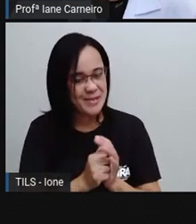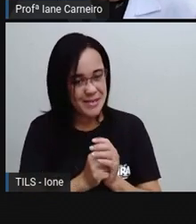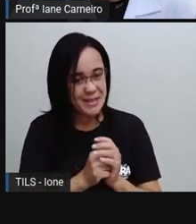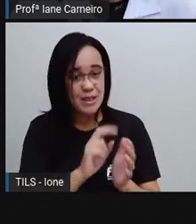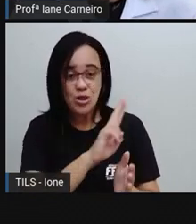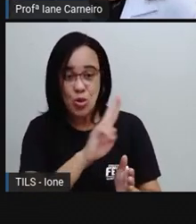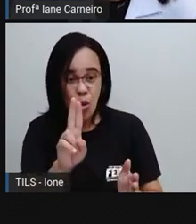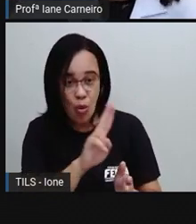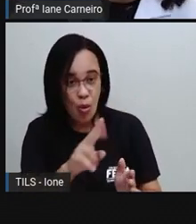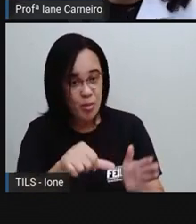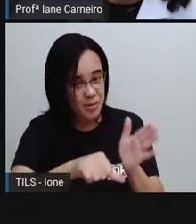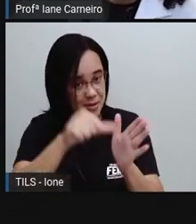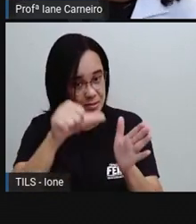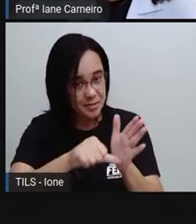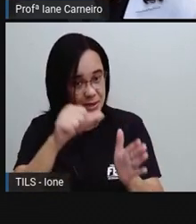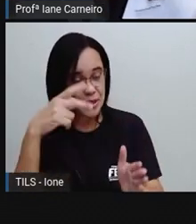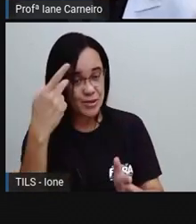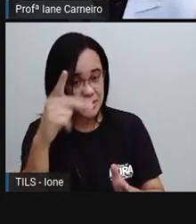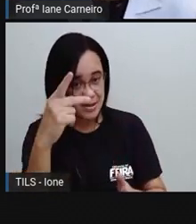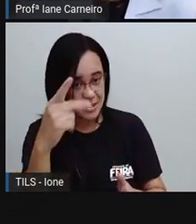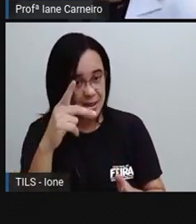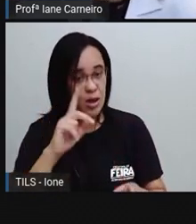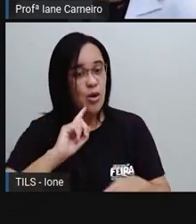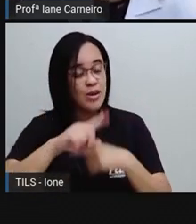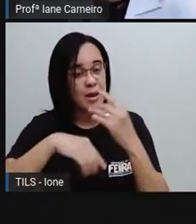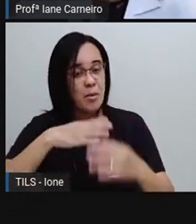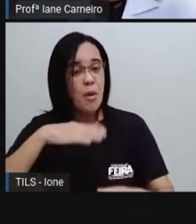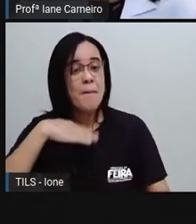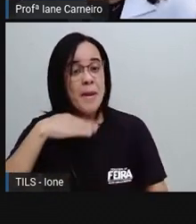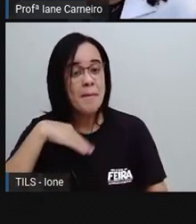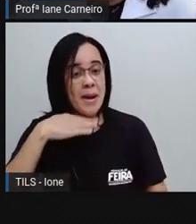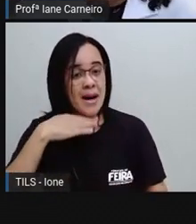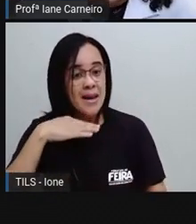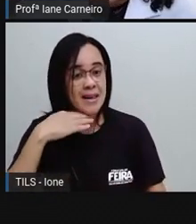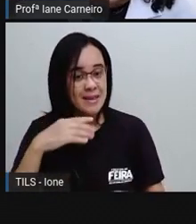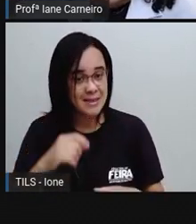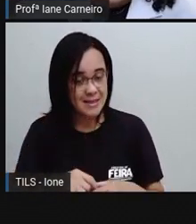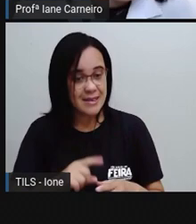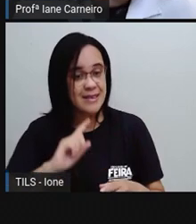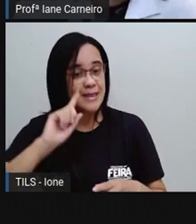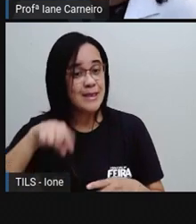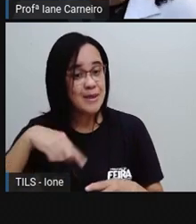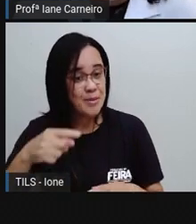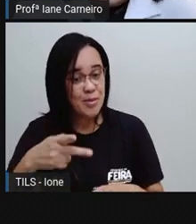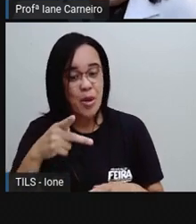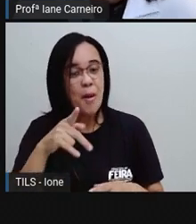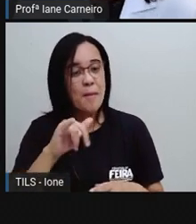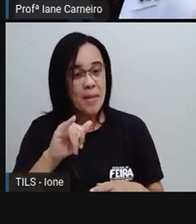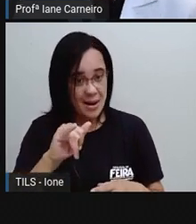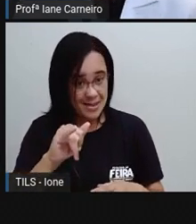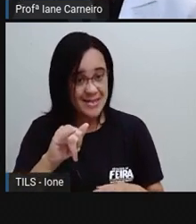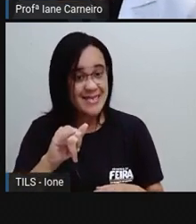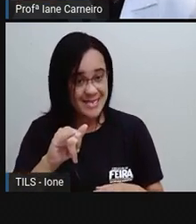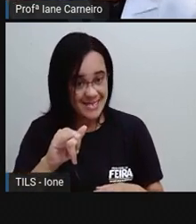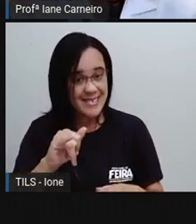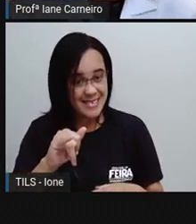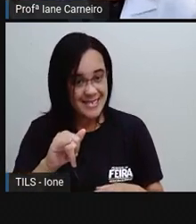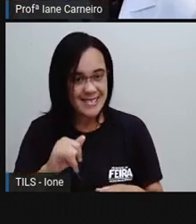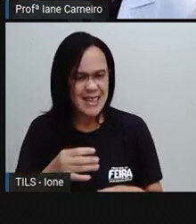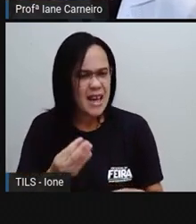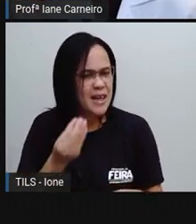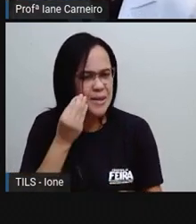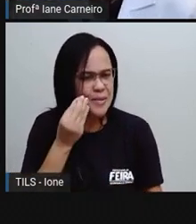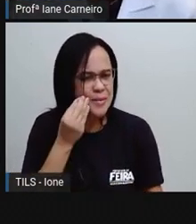e aqui você coloca o nome da mamãe, tá certo? O nome do pai de Pedro, que a Pró também não sabe. Aqui é só uma